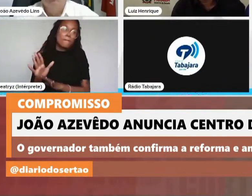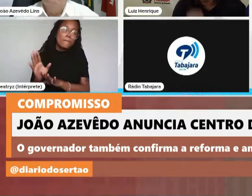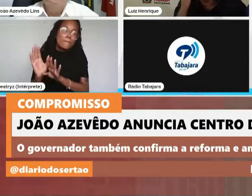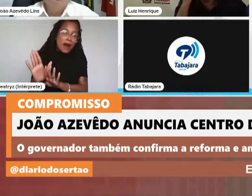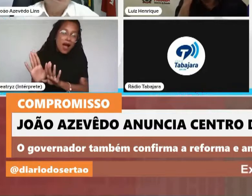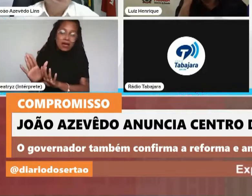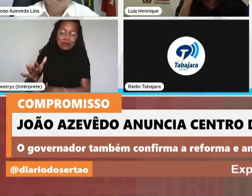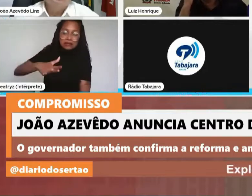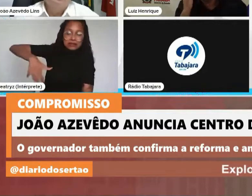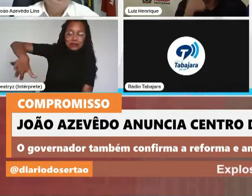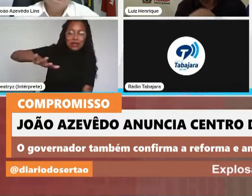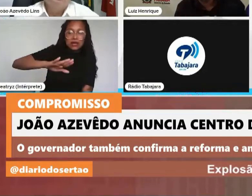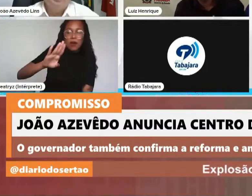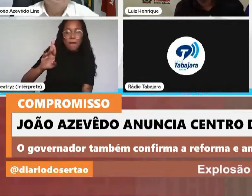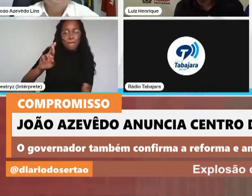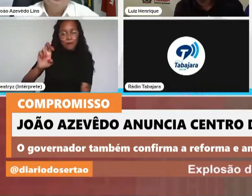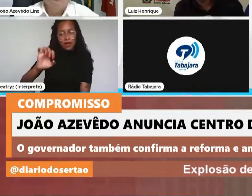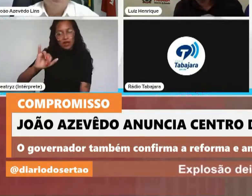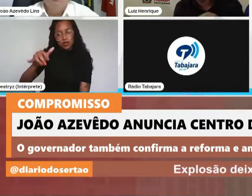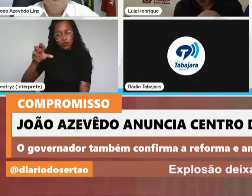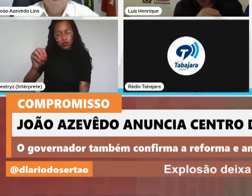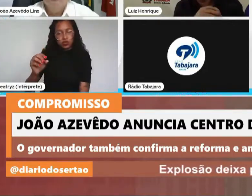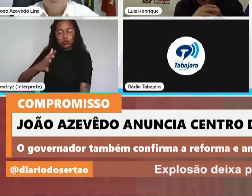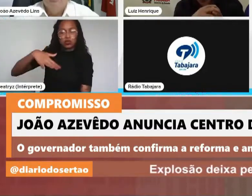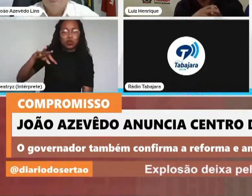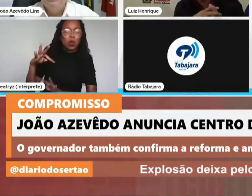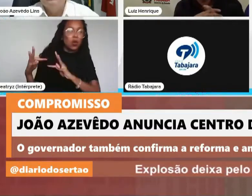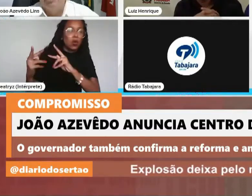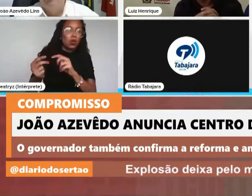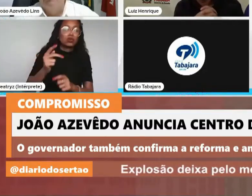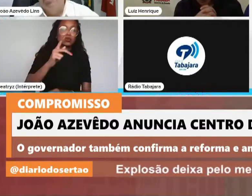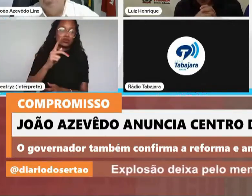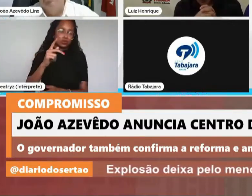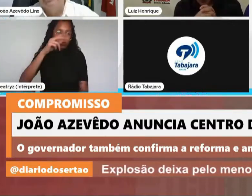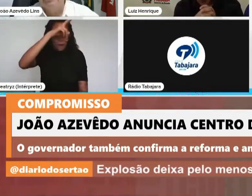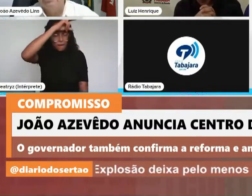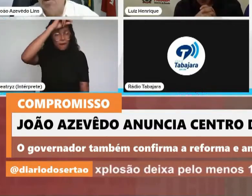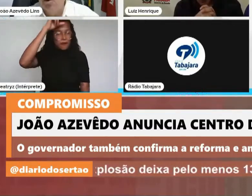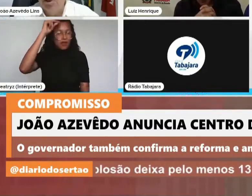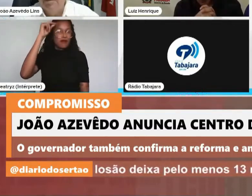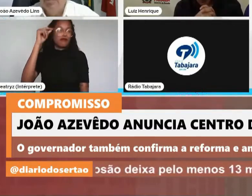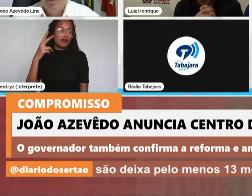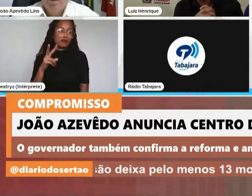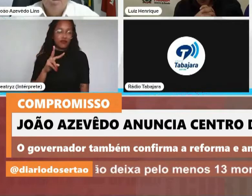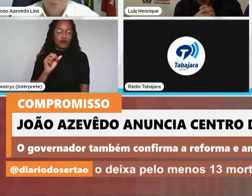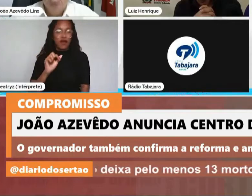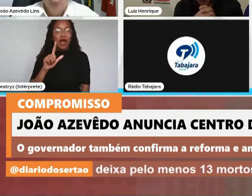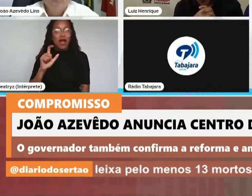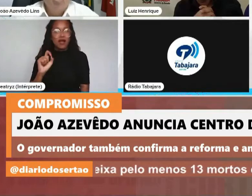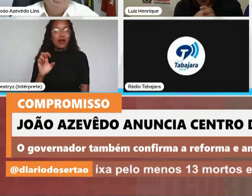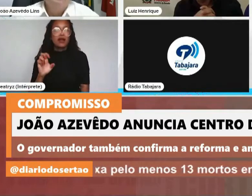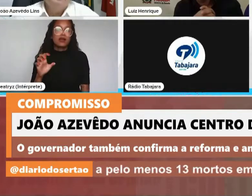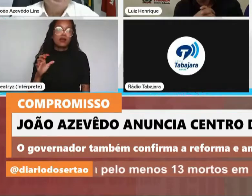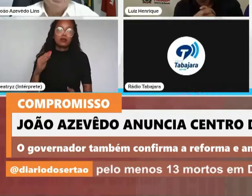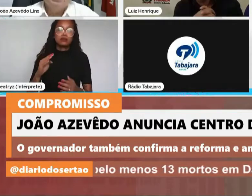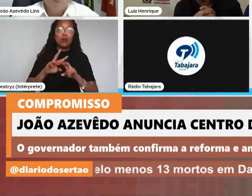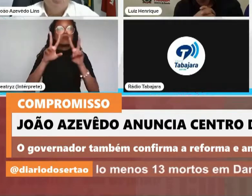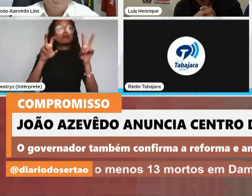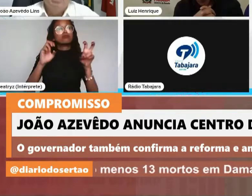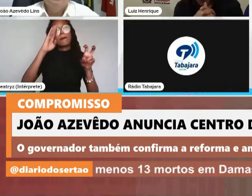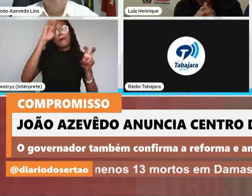com todos os prefeitos do Vale do Piancó, o tema principal foi realmente a saúde, em que houve uma